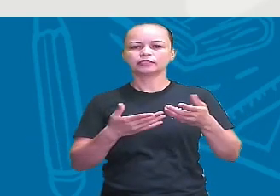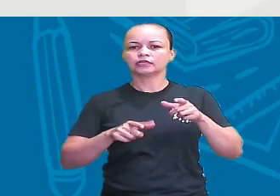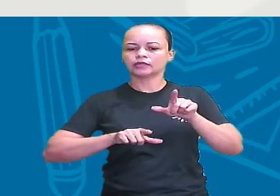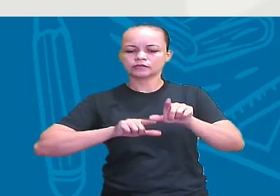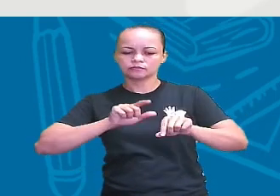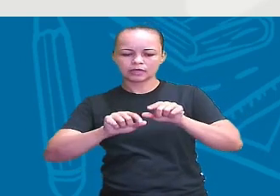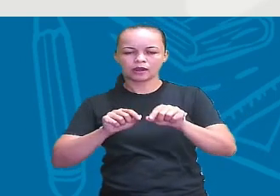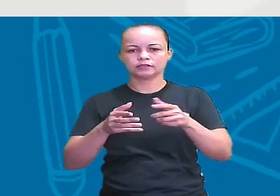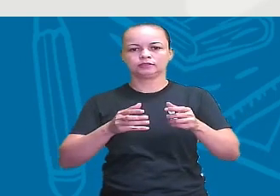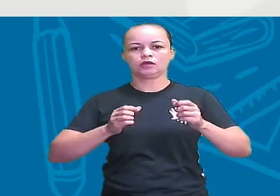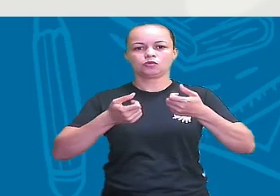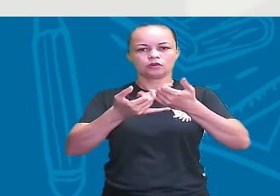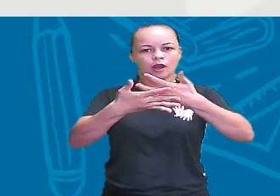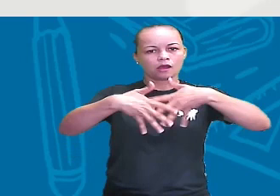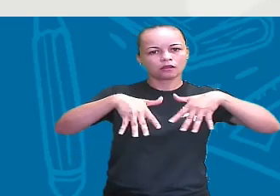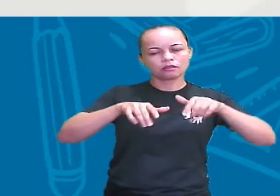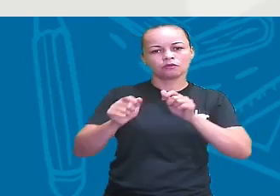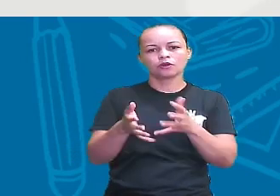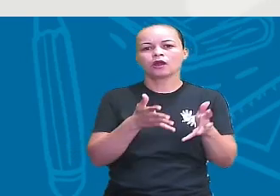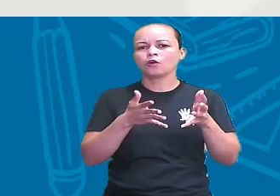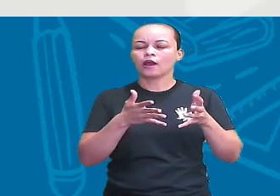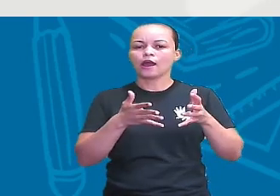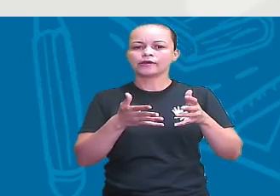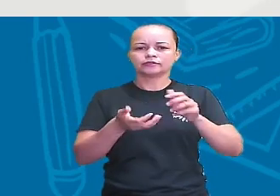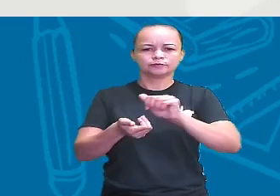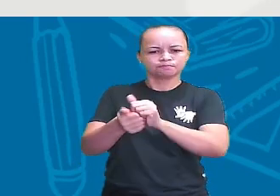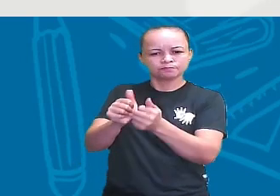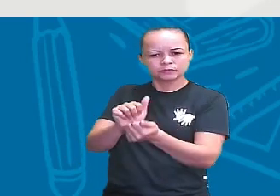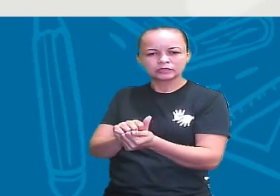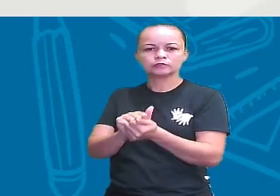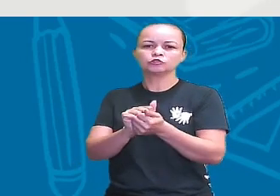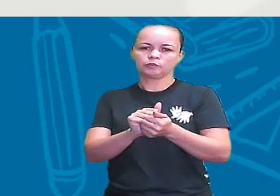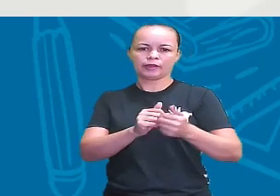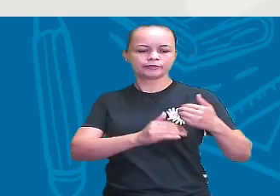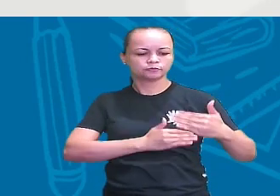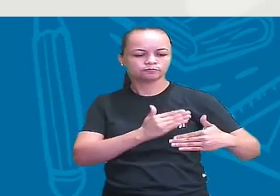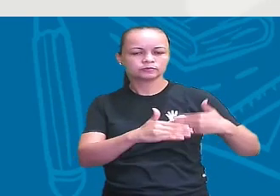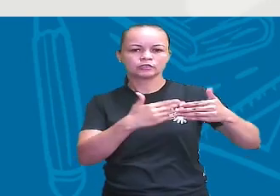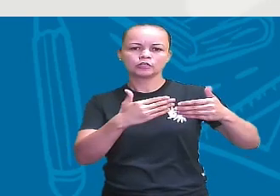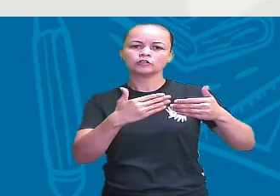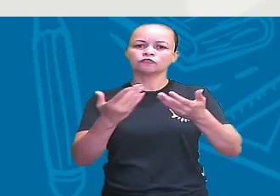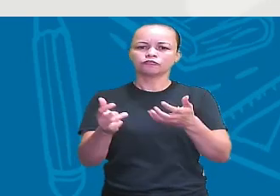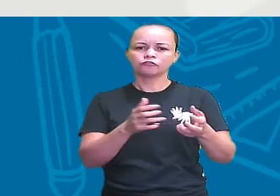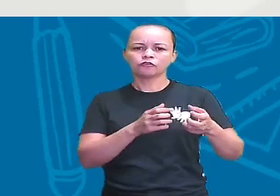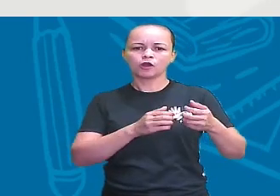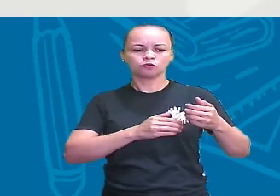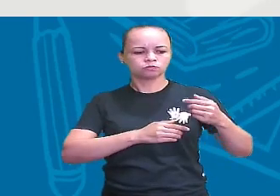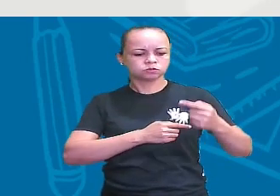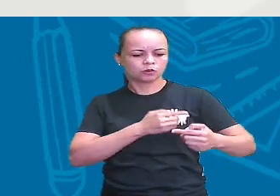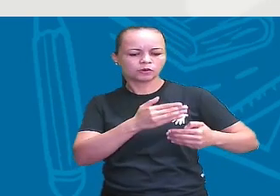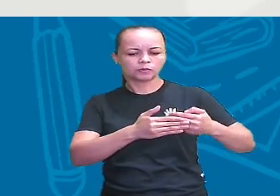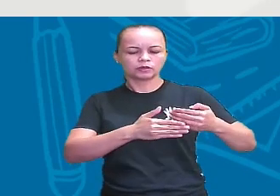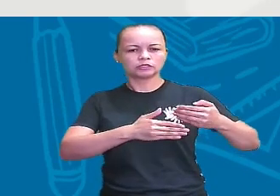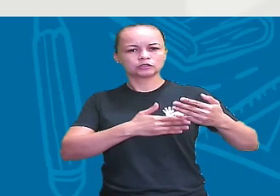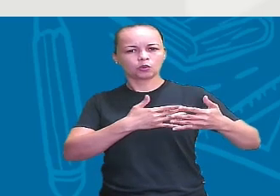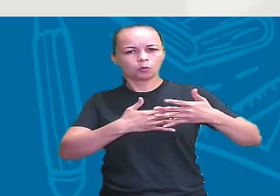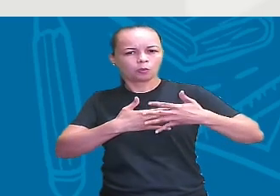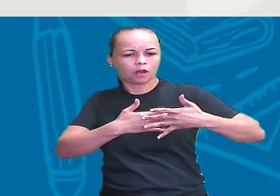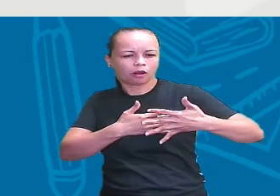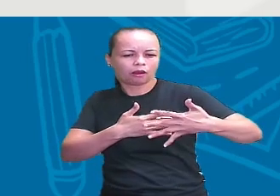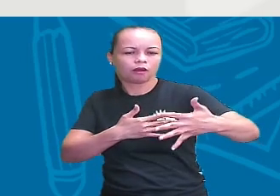natural. As espécies mais adaptadas, né? Elas iam se fortificando ao longo do tempo e elas iam se